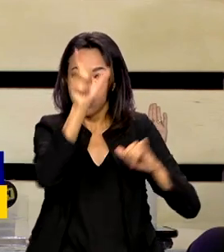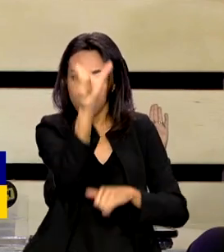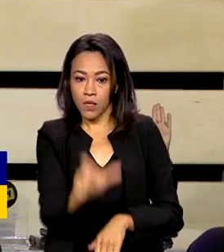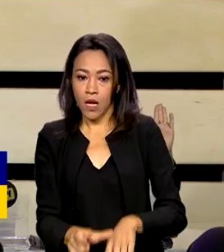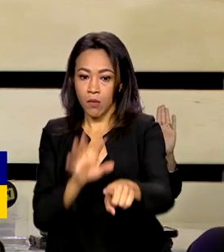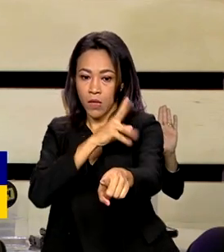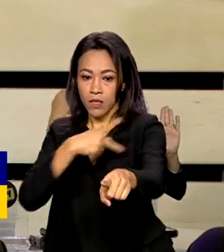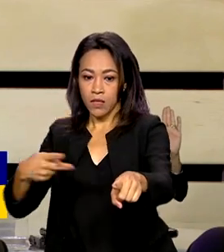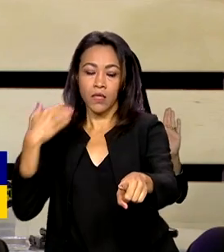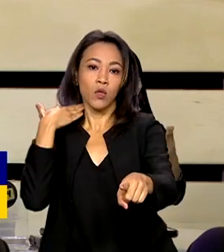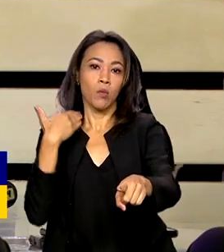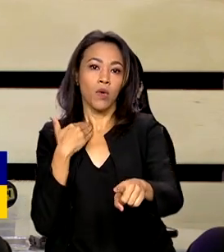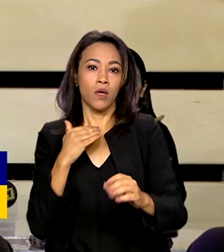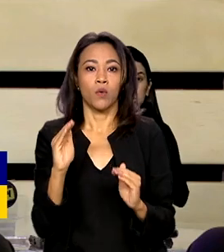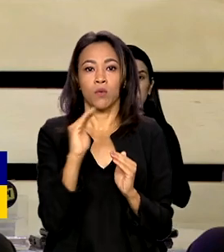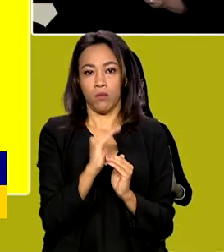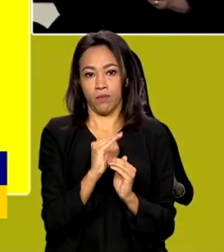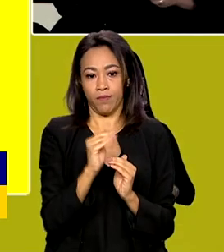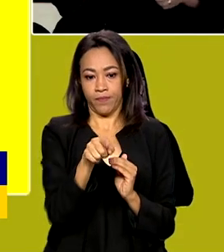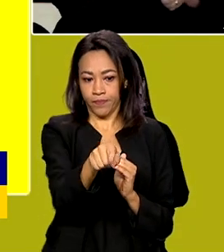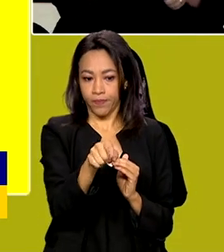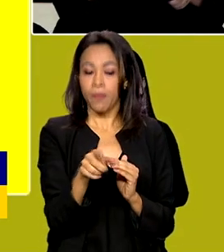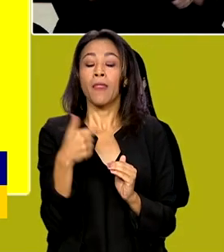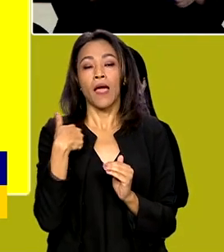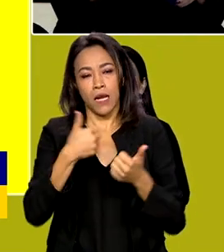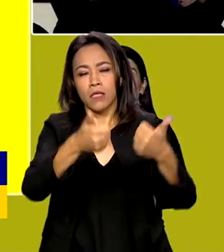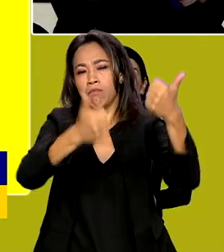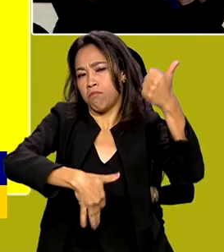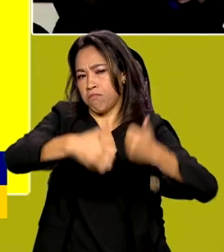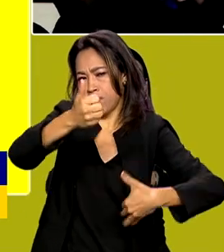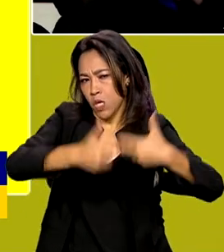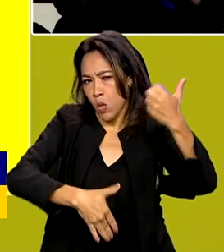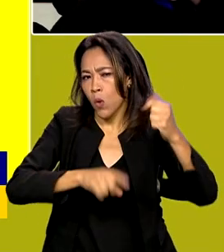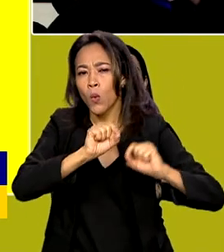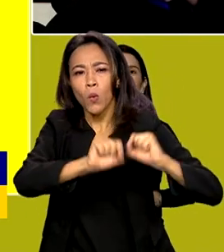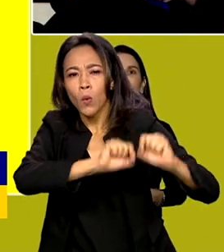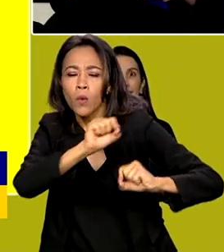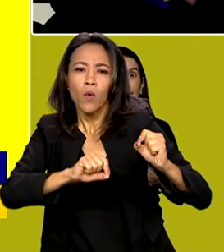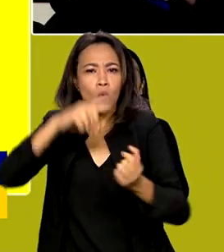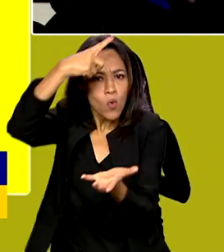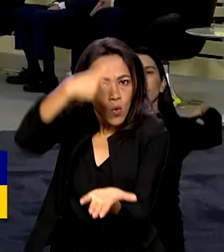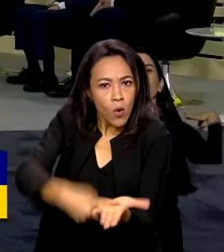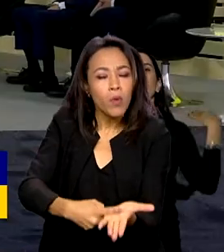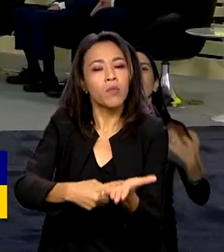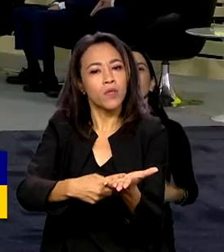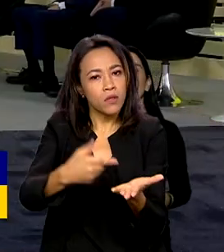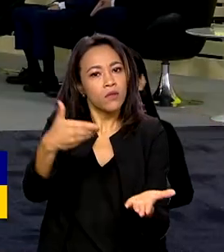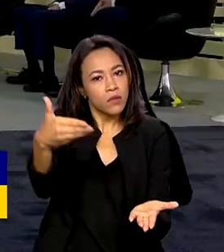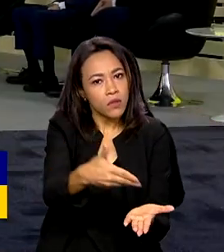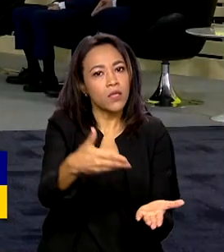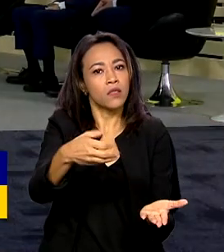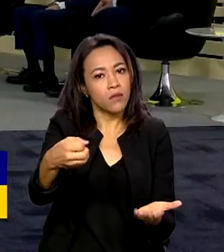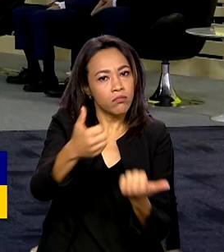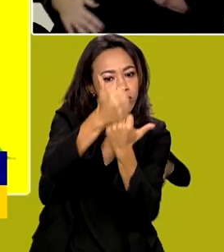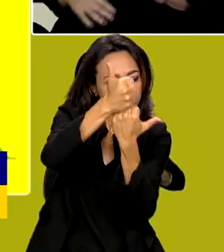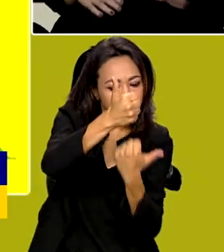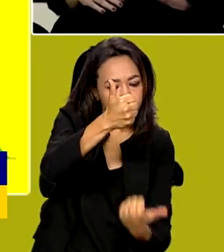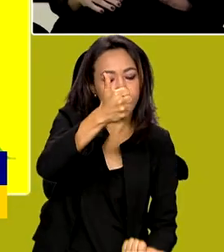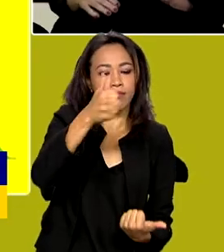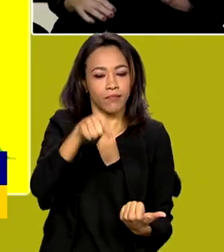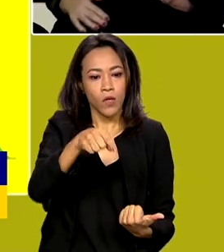Banco do Brasil, Tarsiana Medeiros, que destacou o compromisso da atual gestão com o meio ambiente.